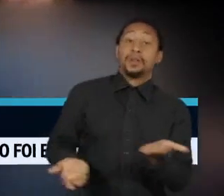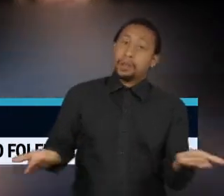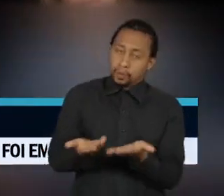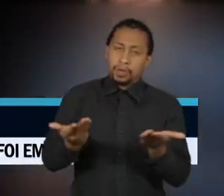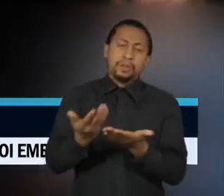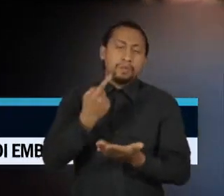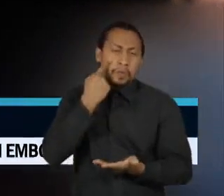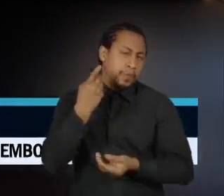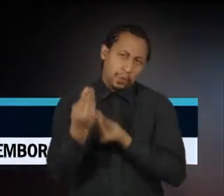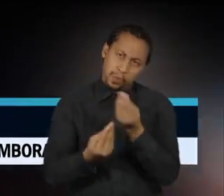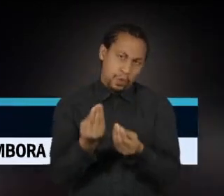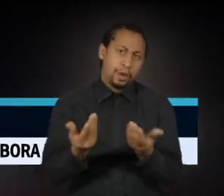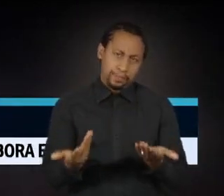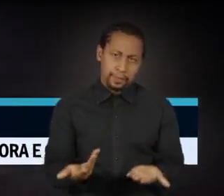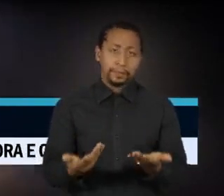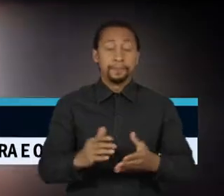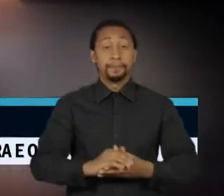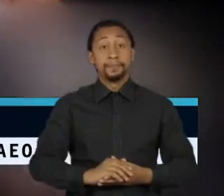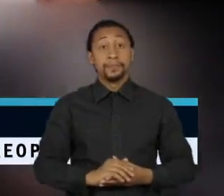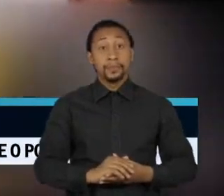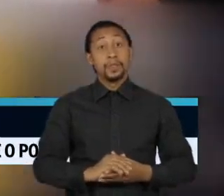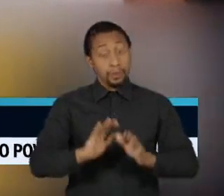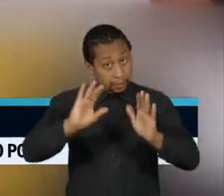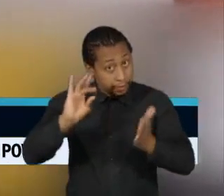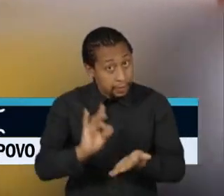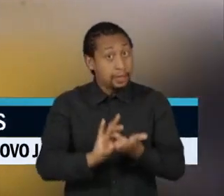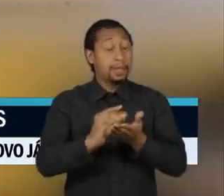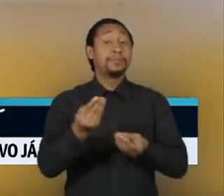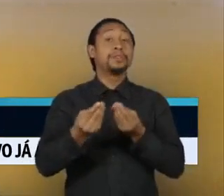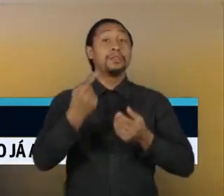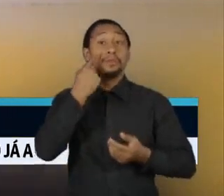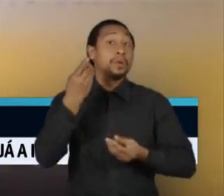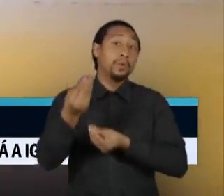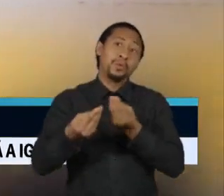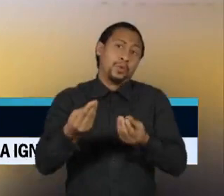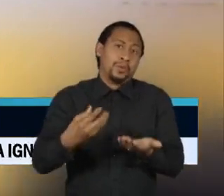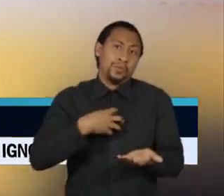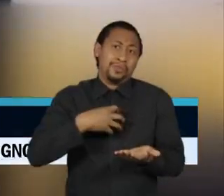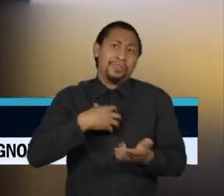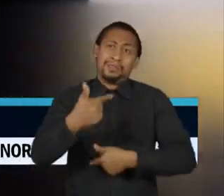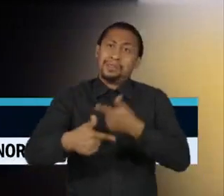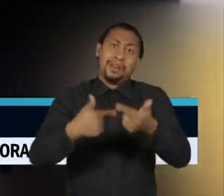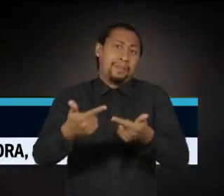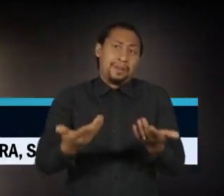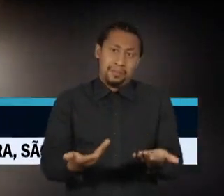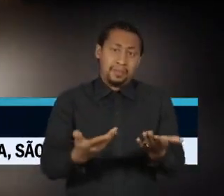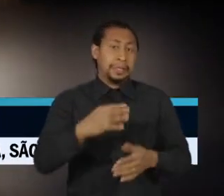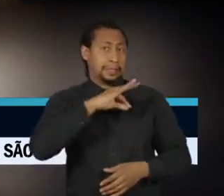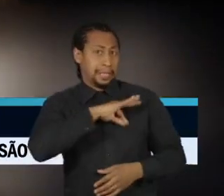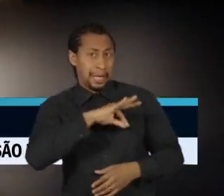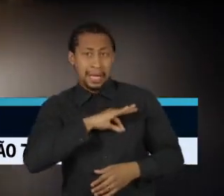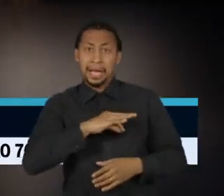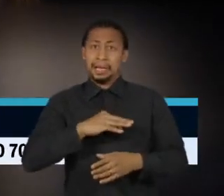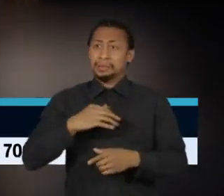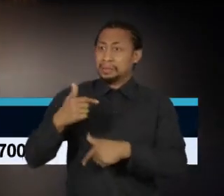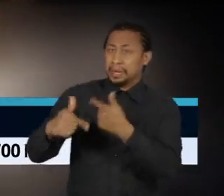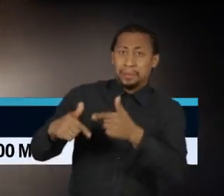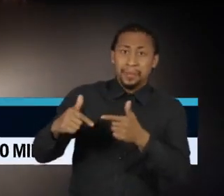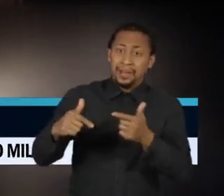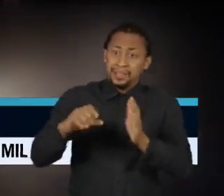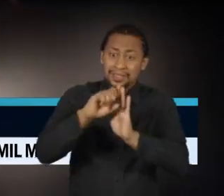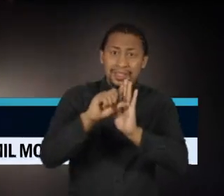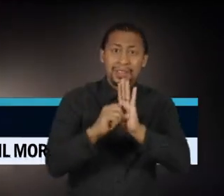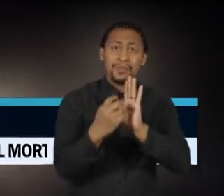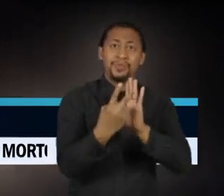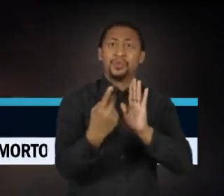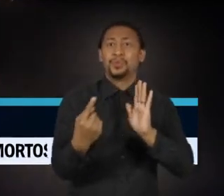trabalhista? A verdade é que nós vamos ter que discutir a relação capital e trabalho no século XXI. Quem